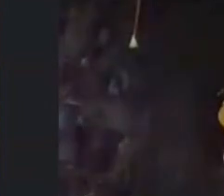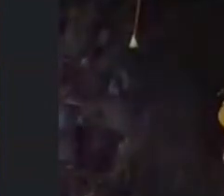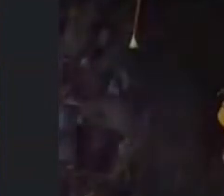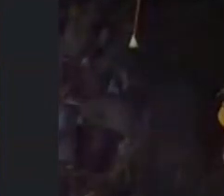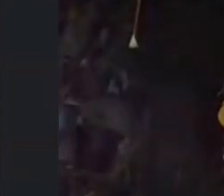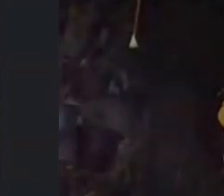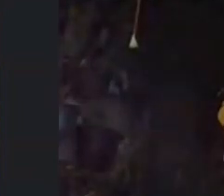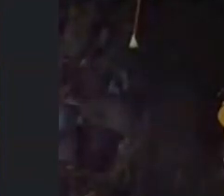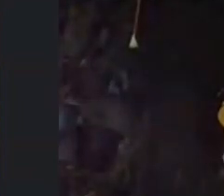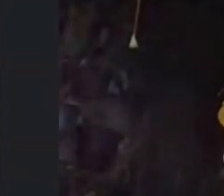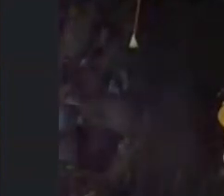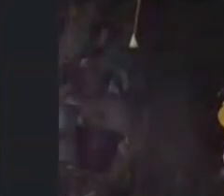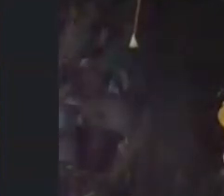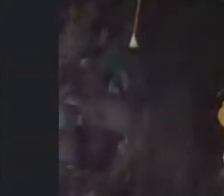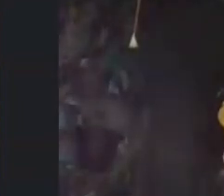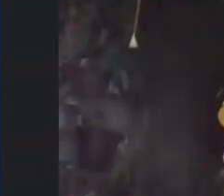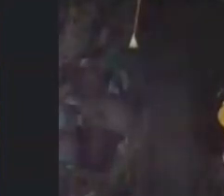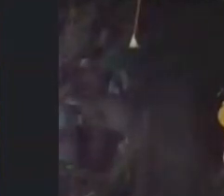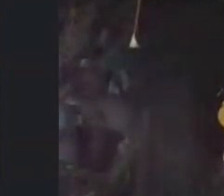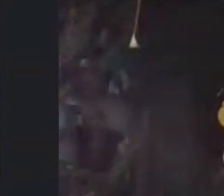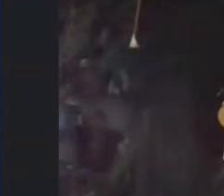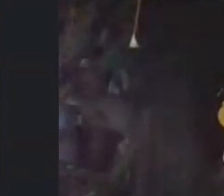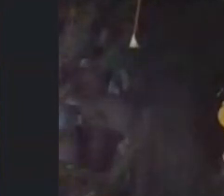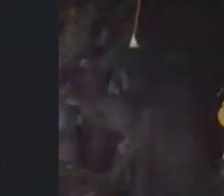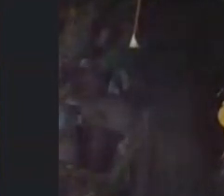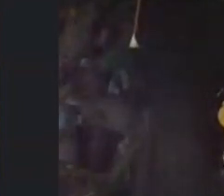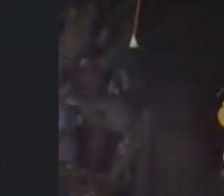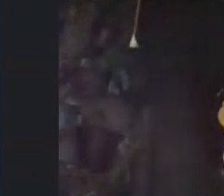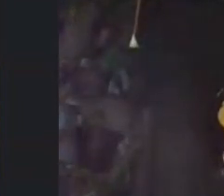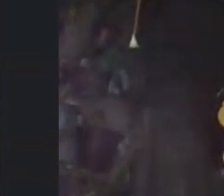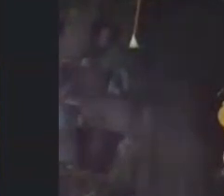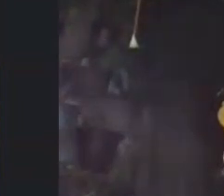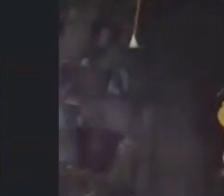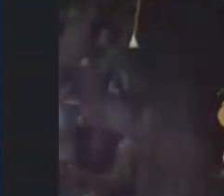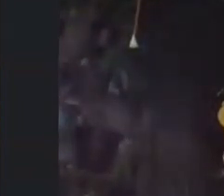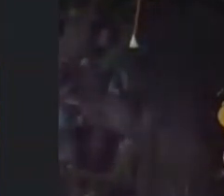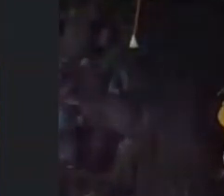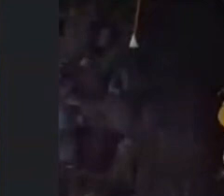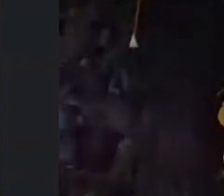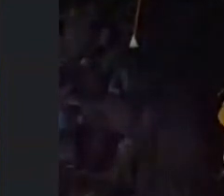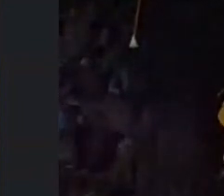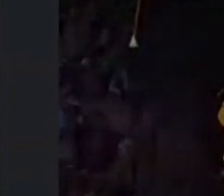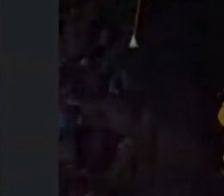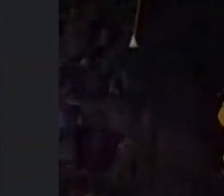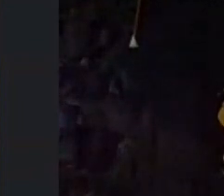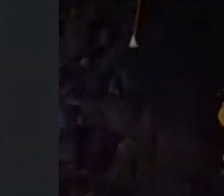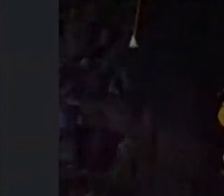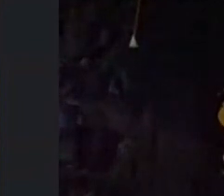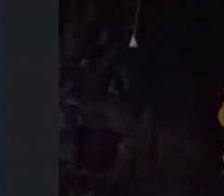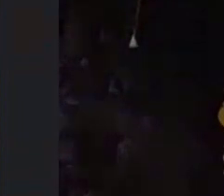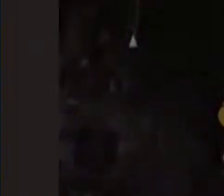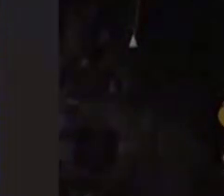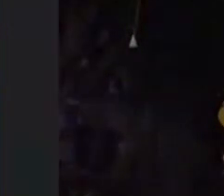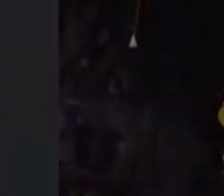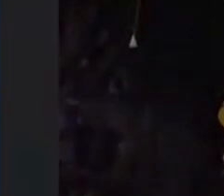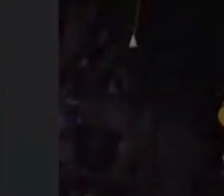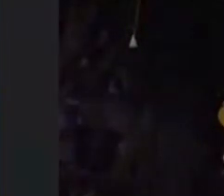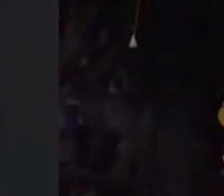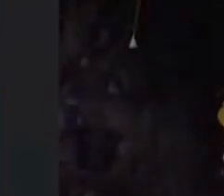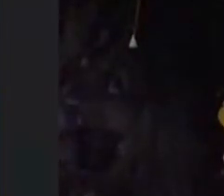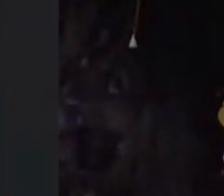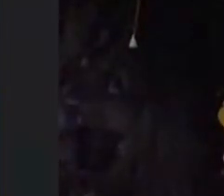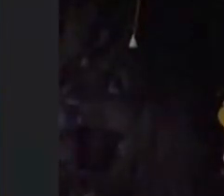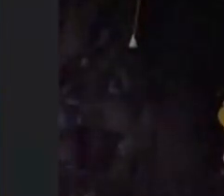candidato se transfigura de negro porque gente tem que ter especialista pra isso não é verdade? é isso